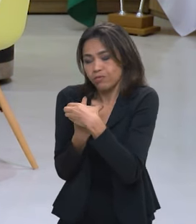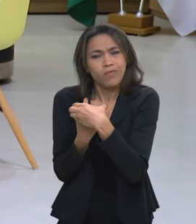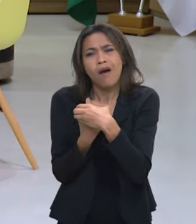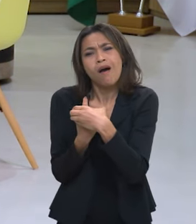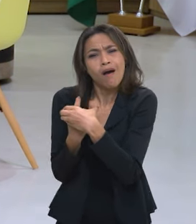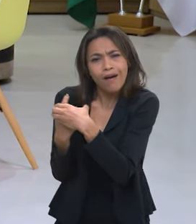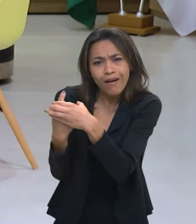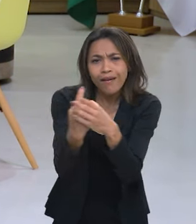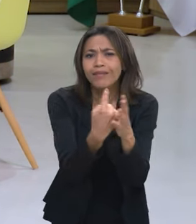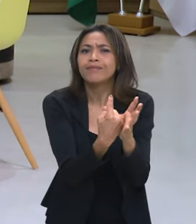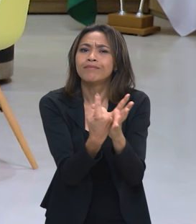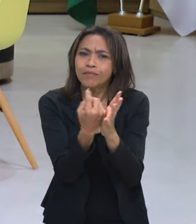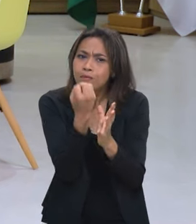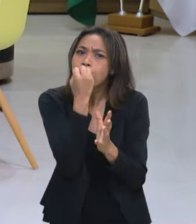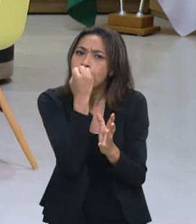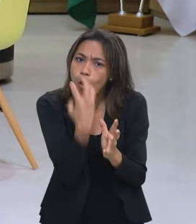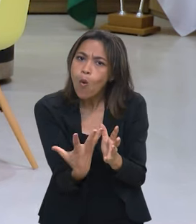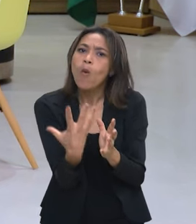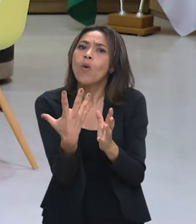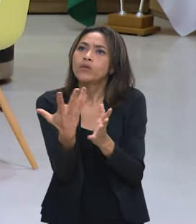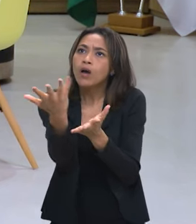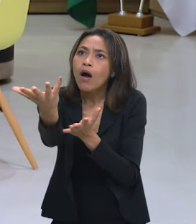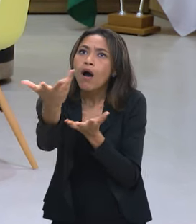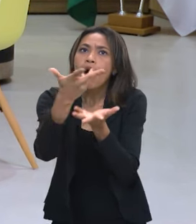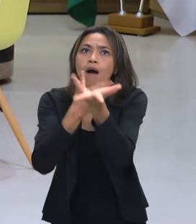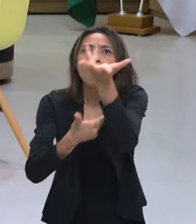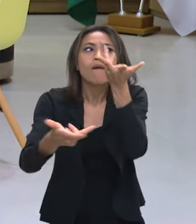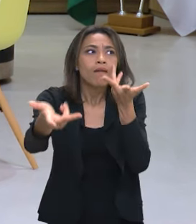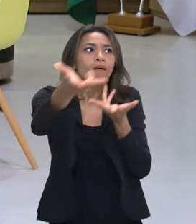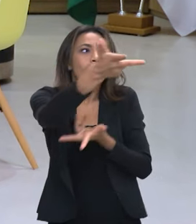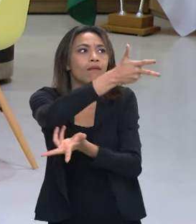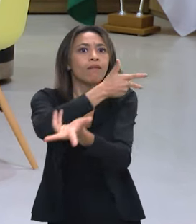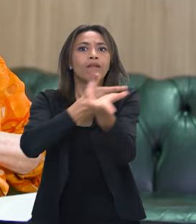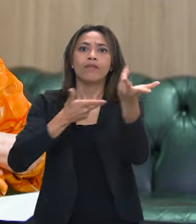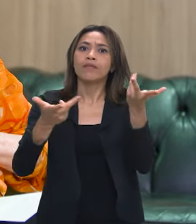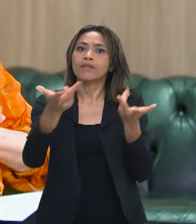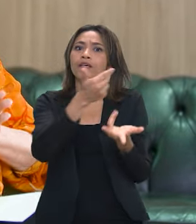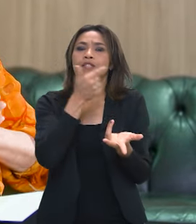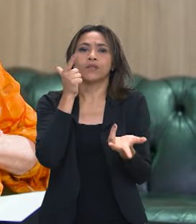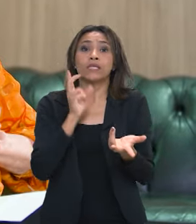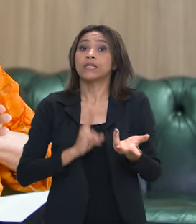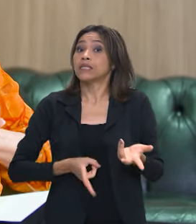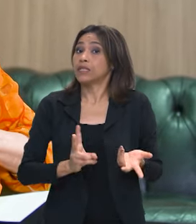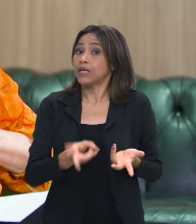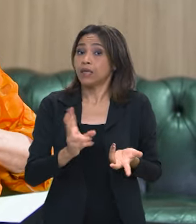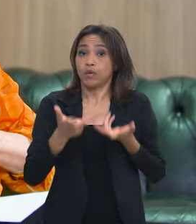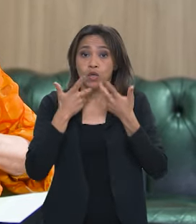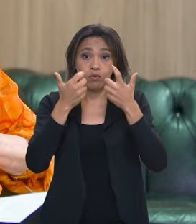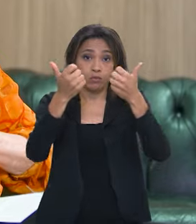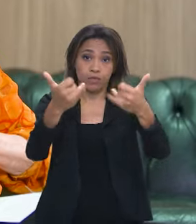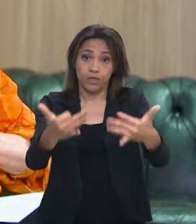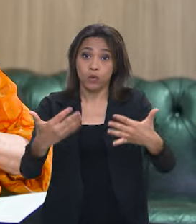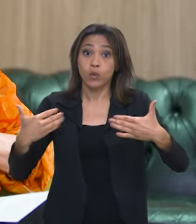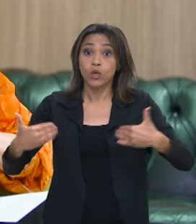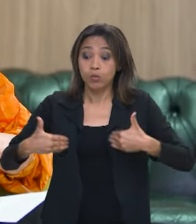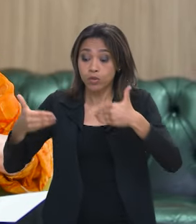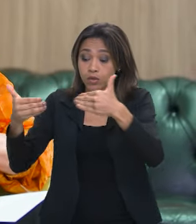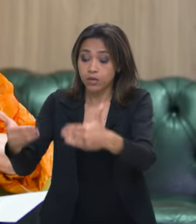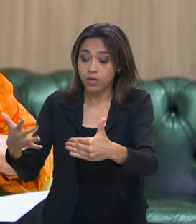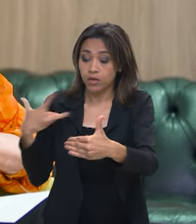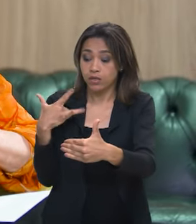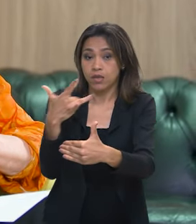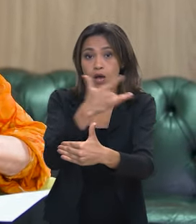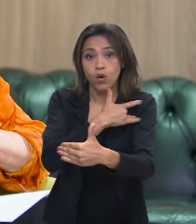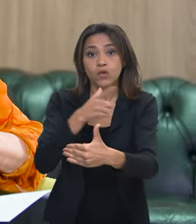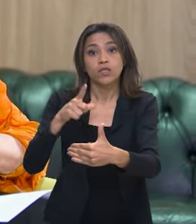certeza teremos boas condições se mantiverem essas condições mas eu sempre digo o Ministério da Saúde